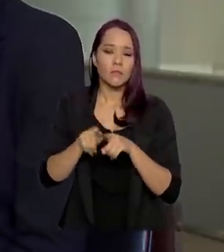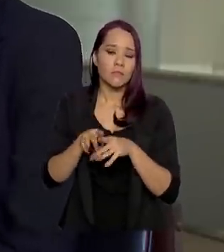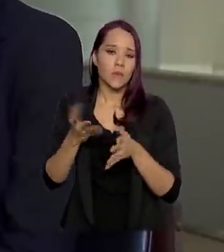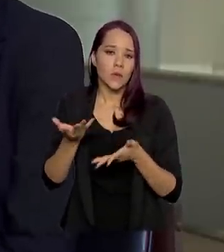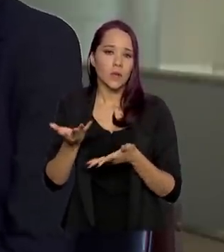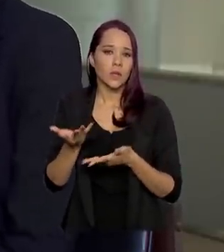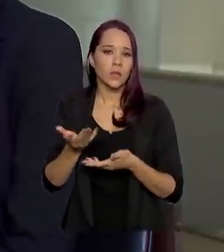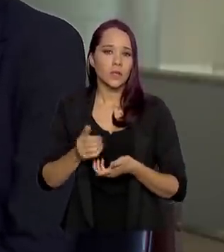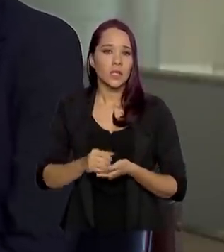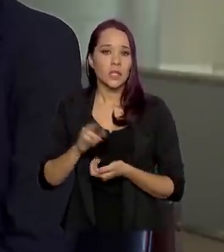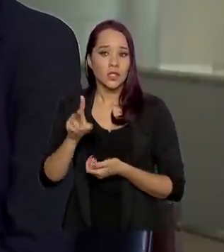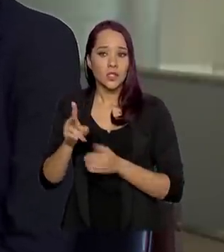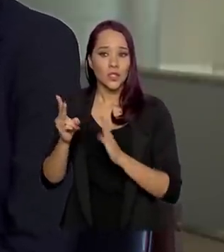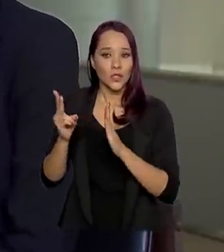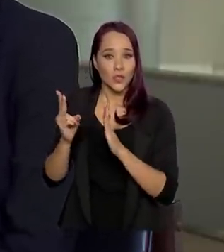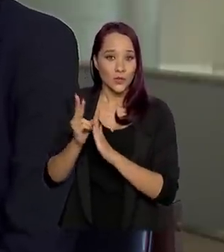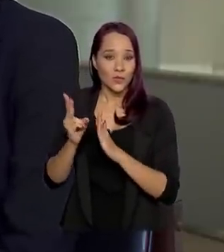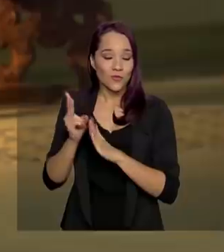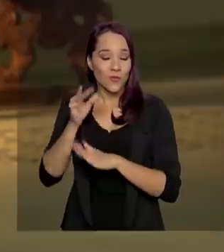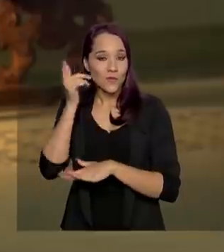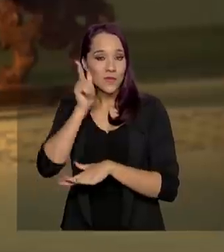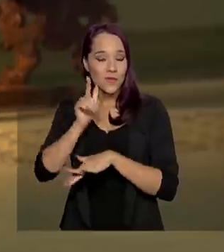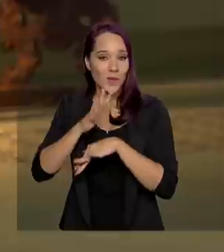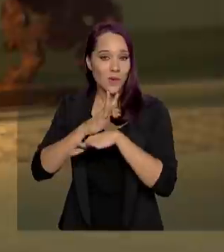de indígenas recuperados.